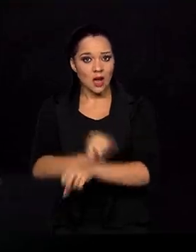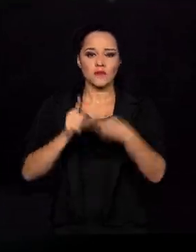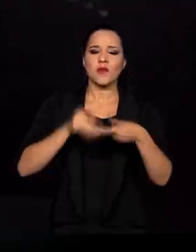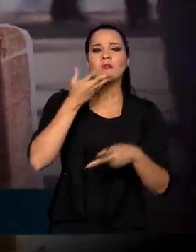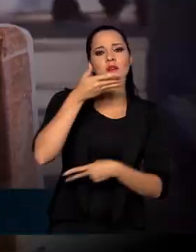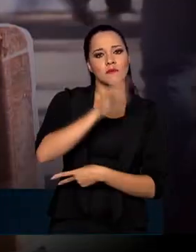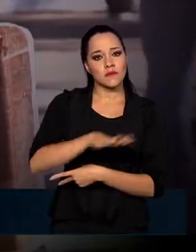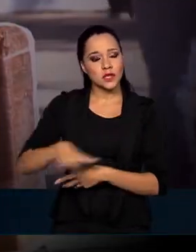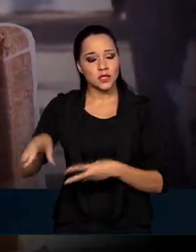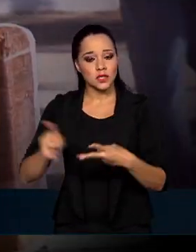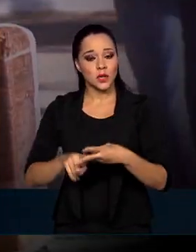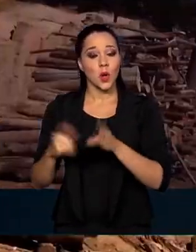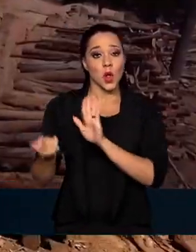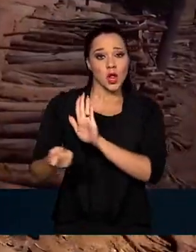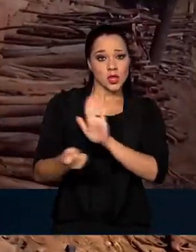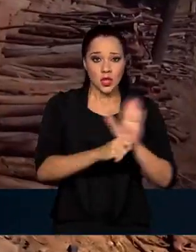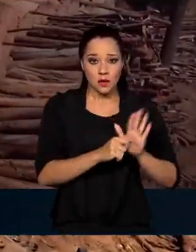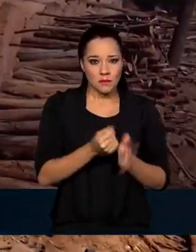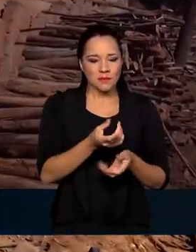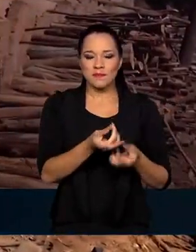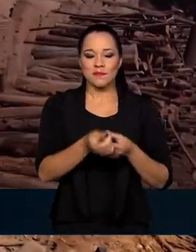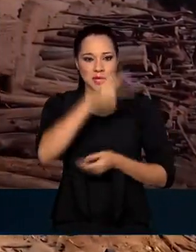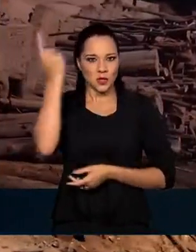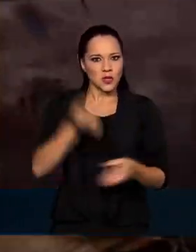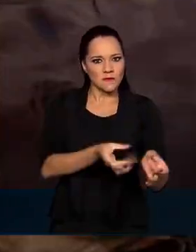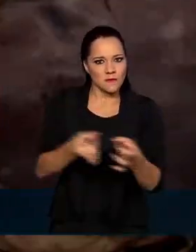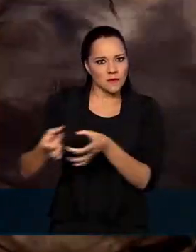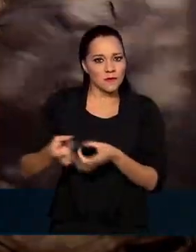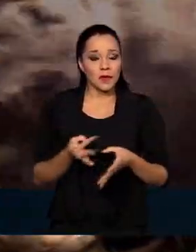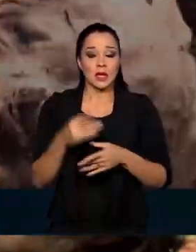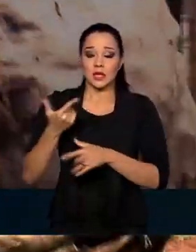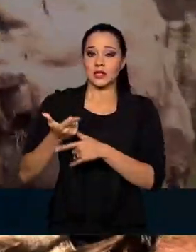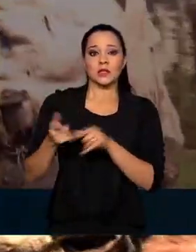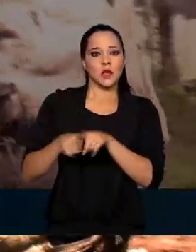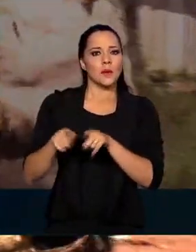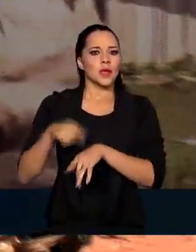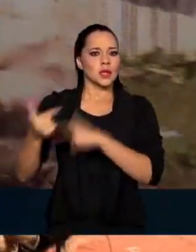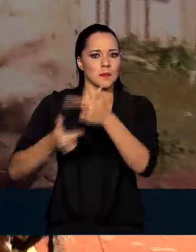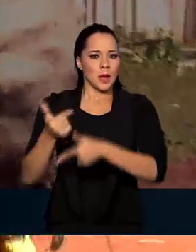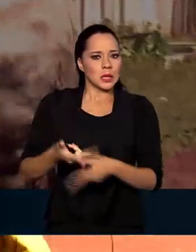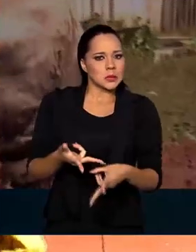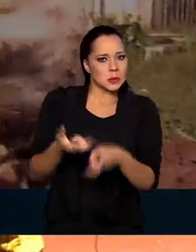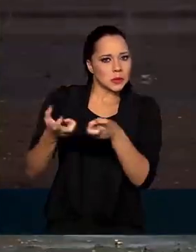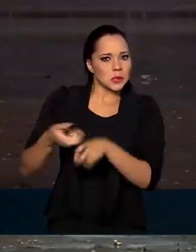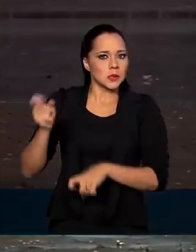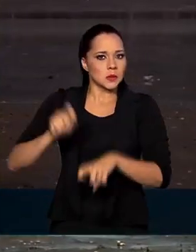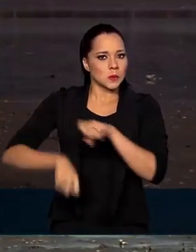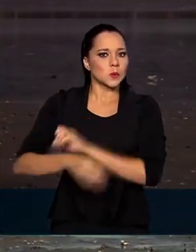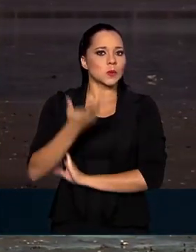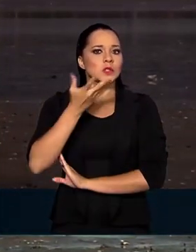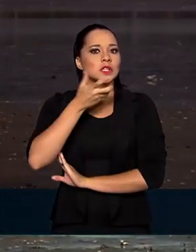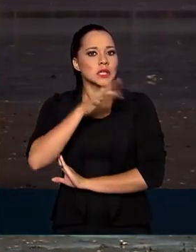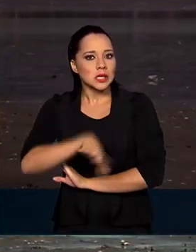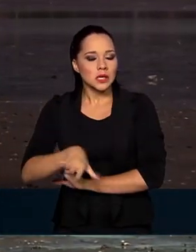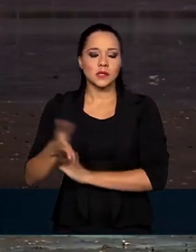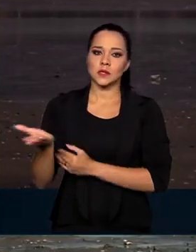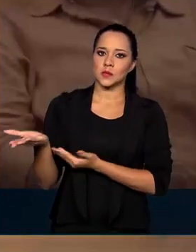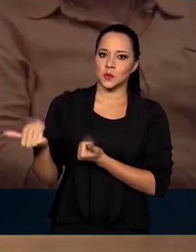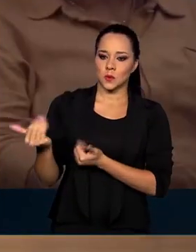infantil, o tráfico de pessoas, fraudes trabalhistas e a exploração sexual de crianças e